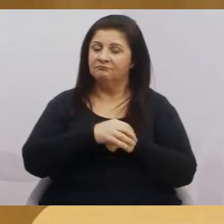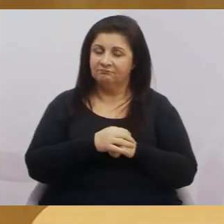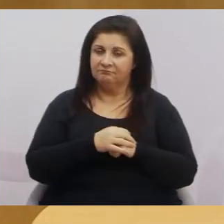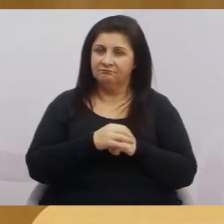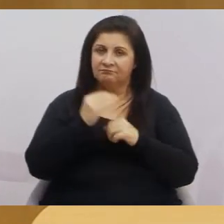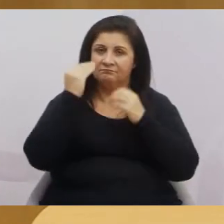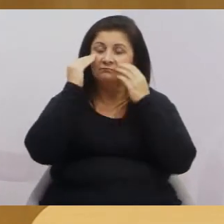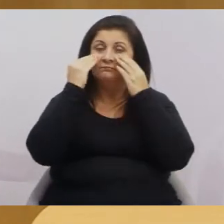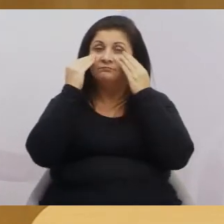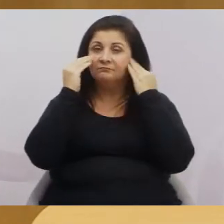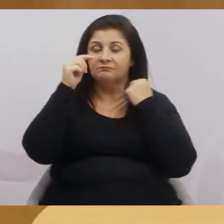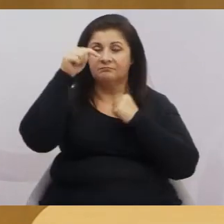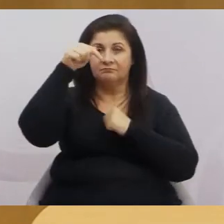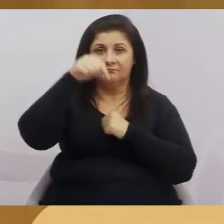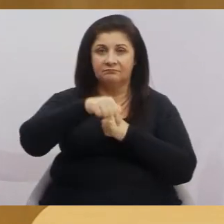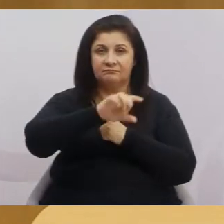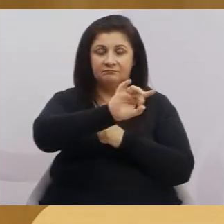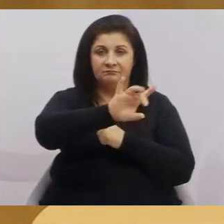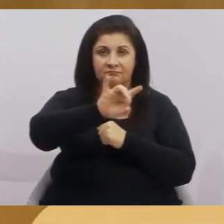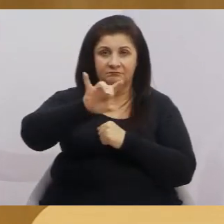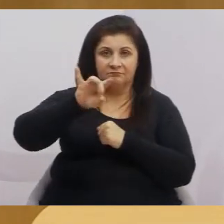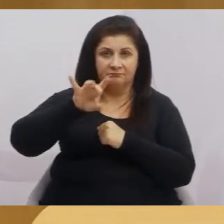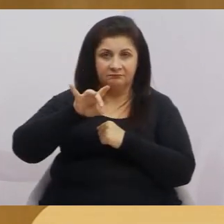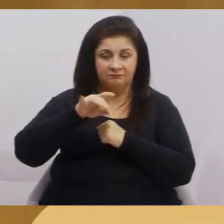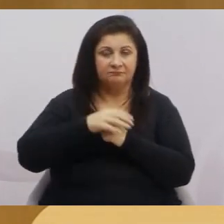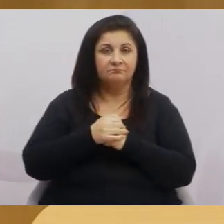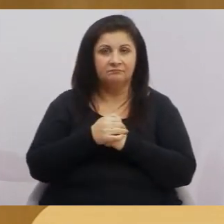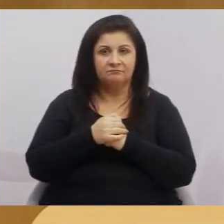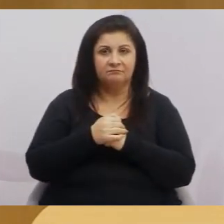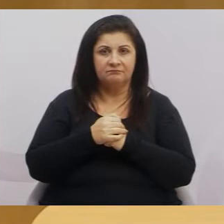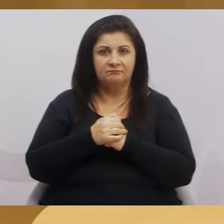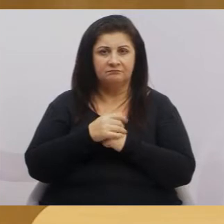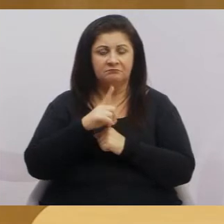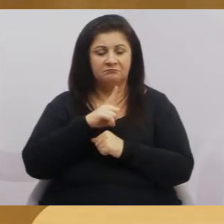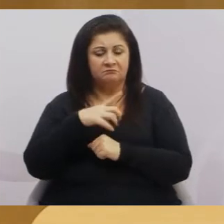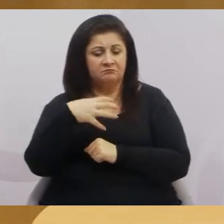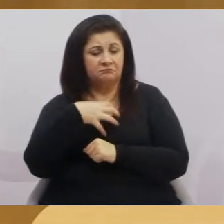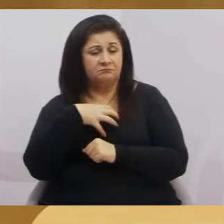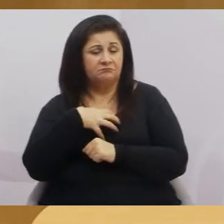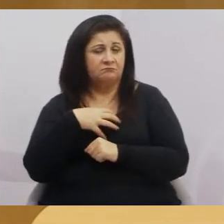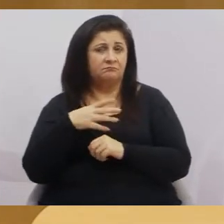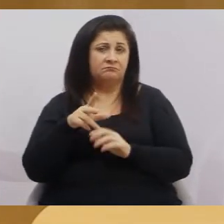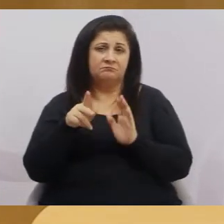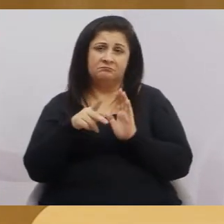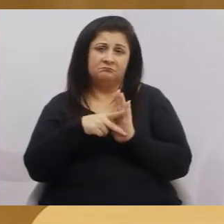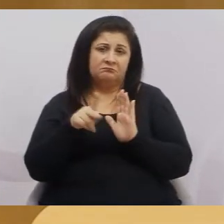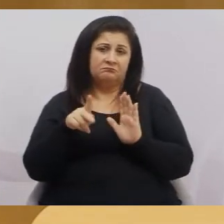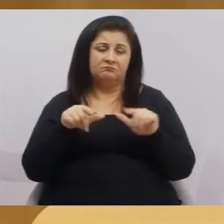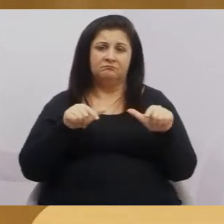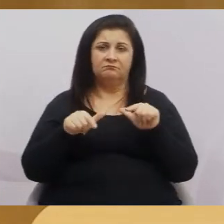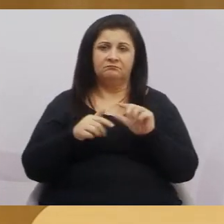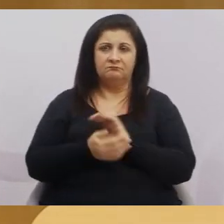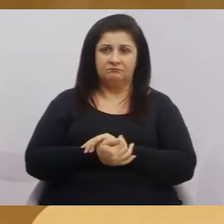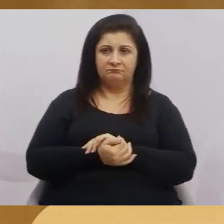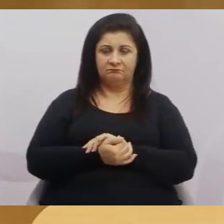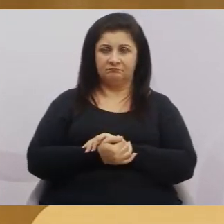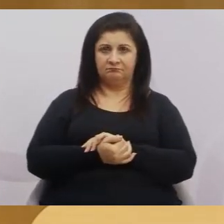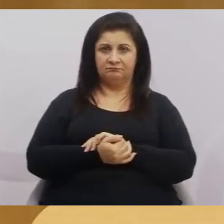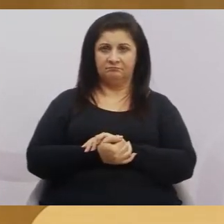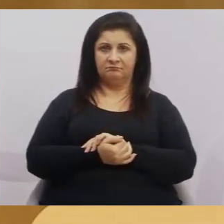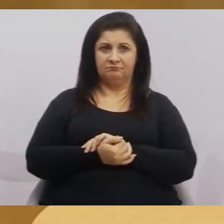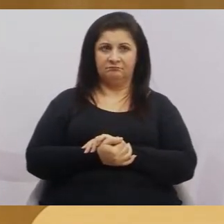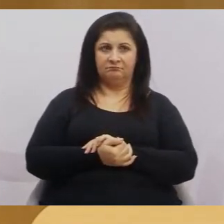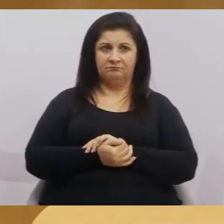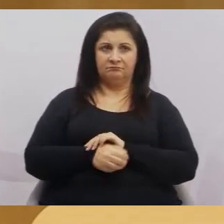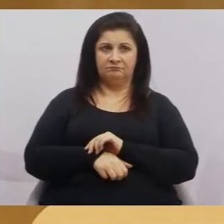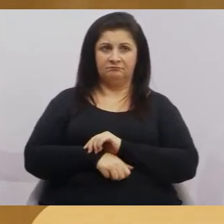Entender que aqui cada um tem o seu jeito de trabalhar, o seu modo de trabalhar.